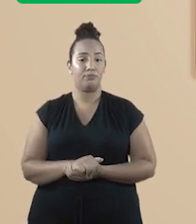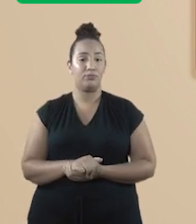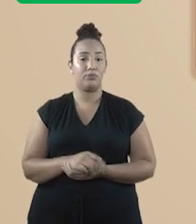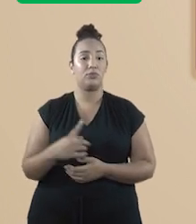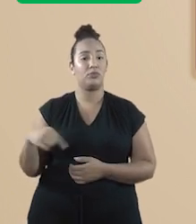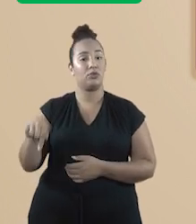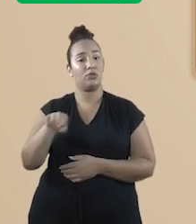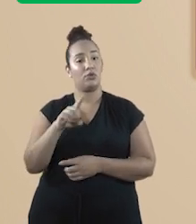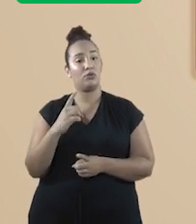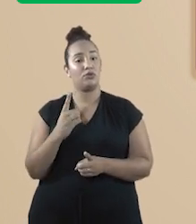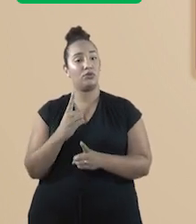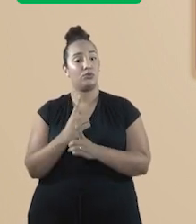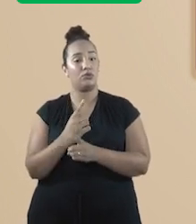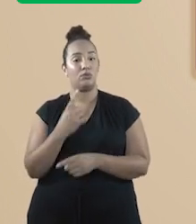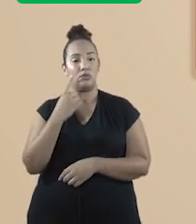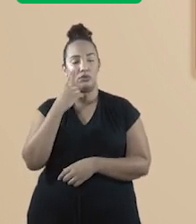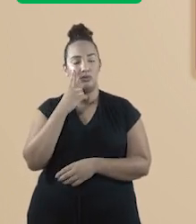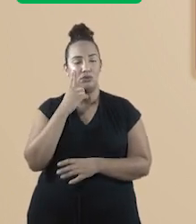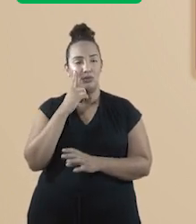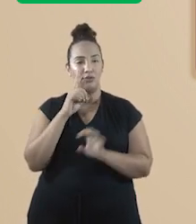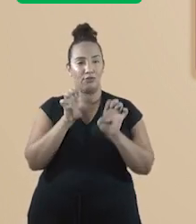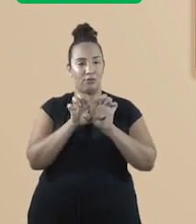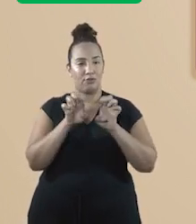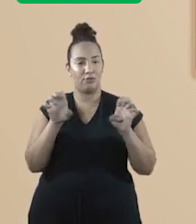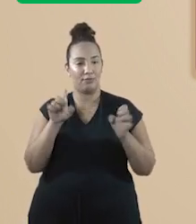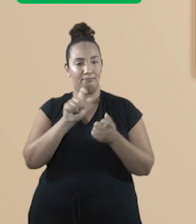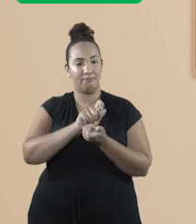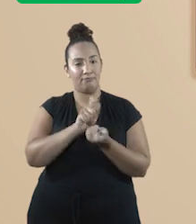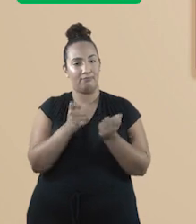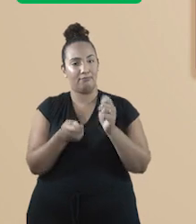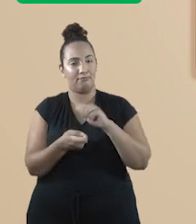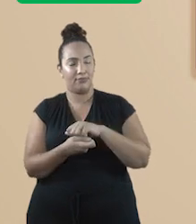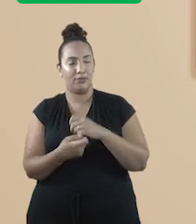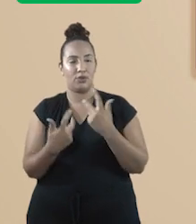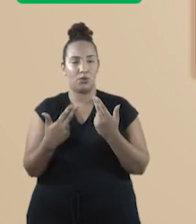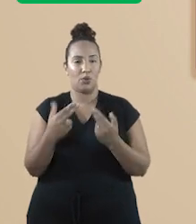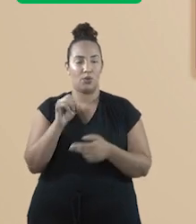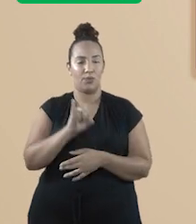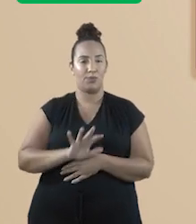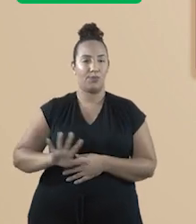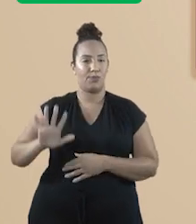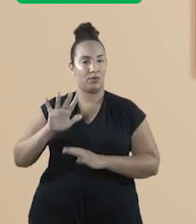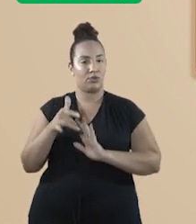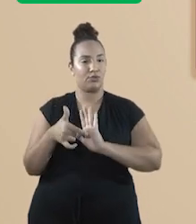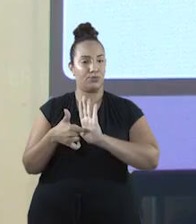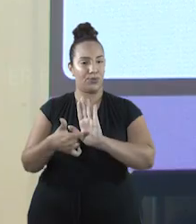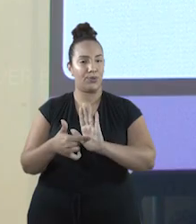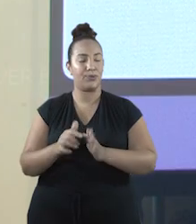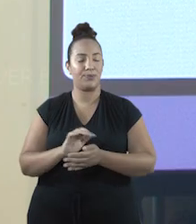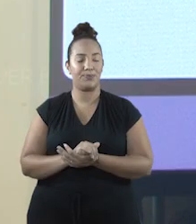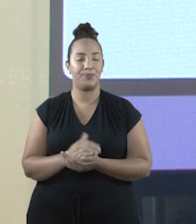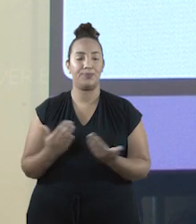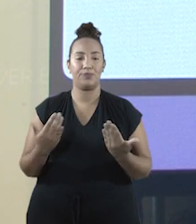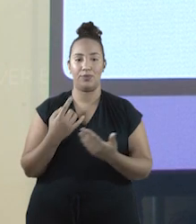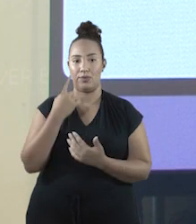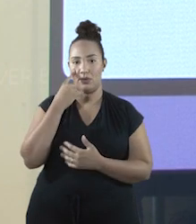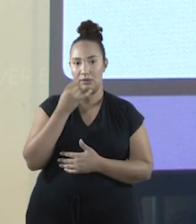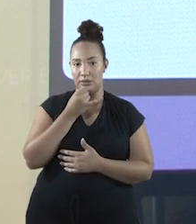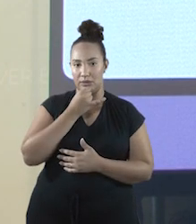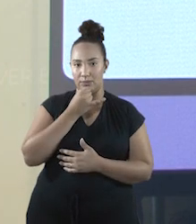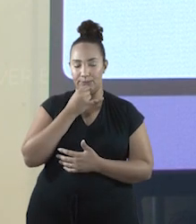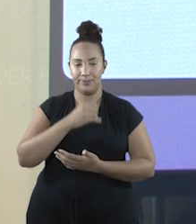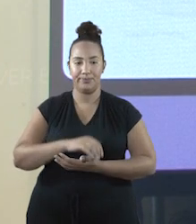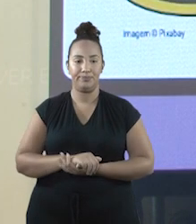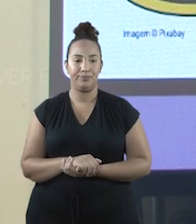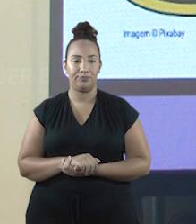chegamos à fórmula adaptada, como podemos ver aqui na tela. Vamos ver um exemplo agora?